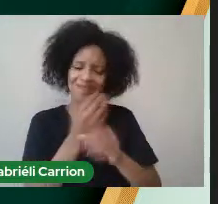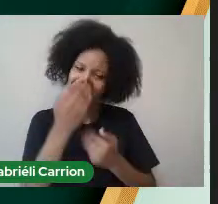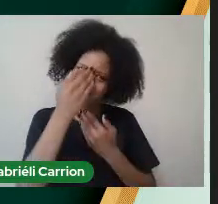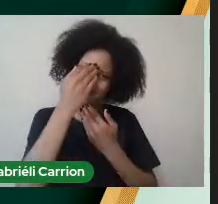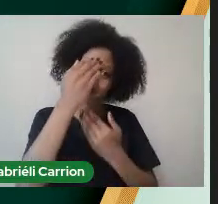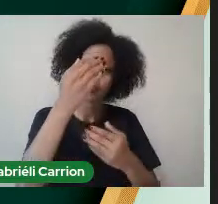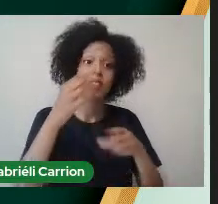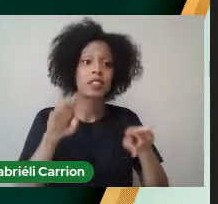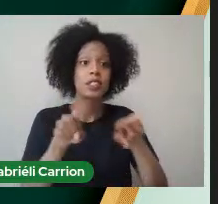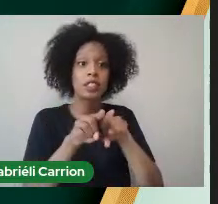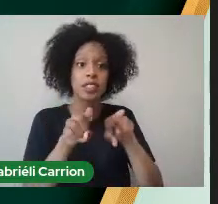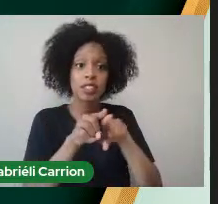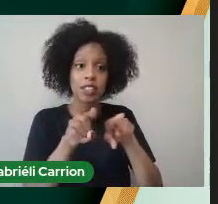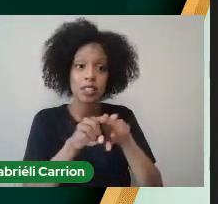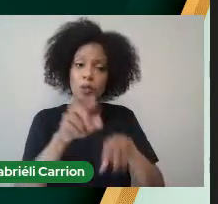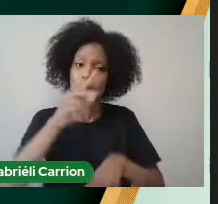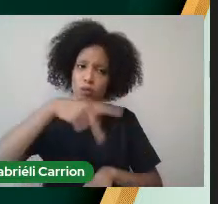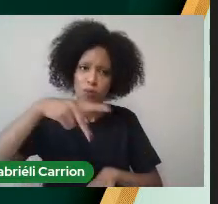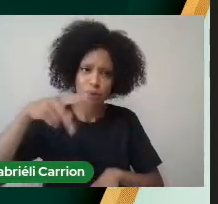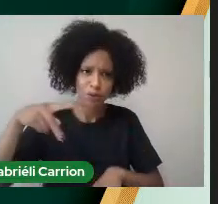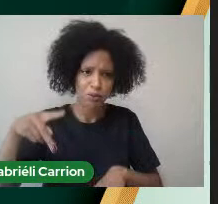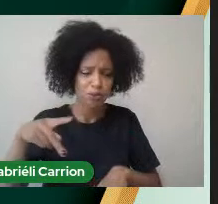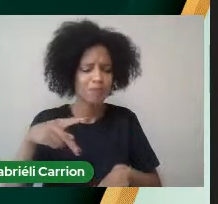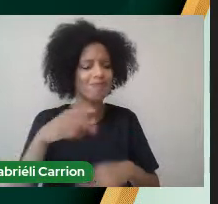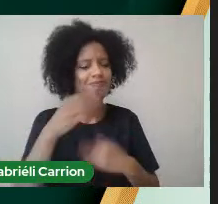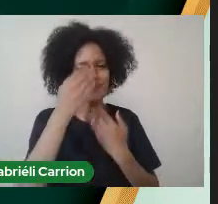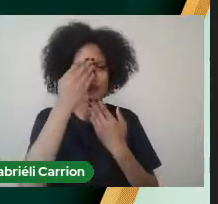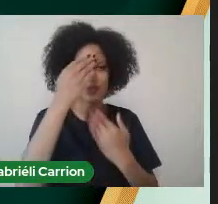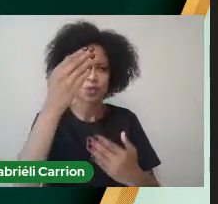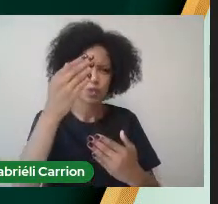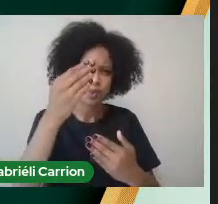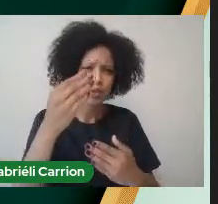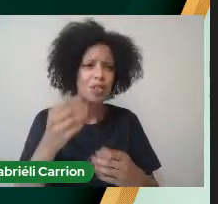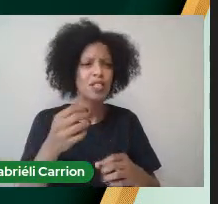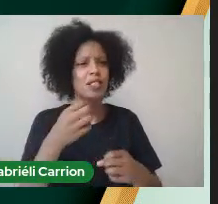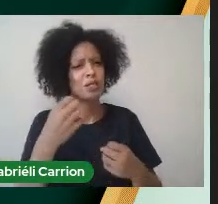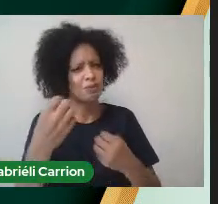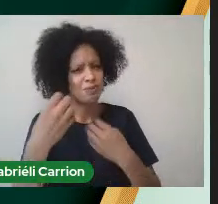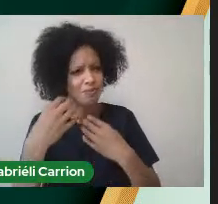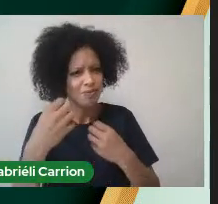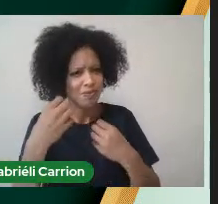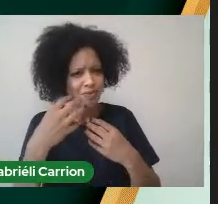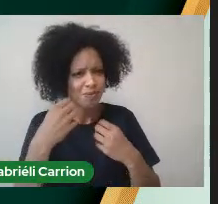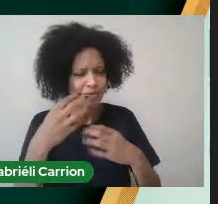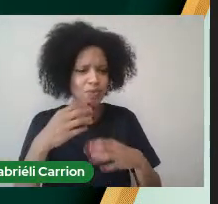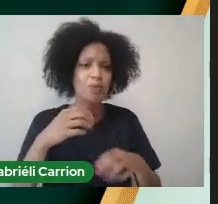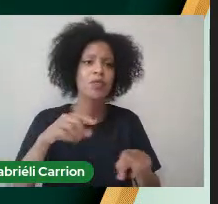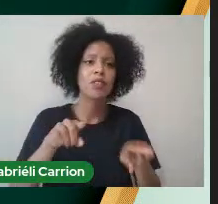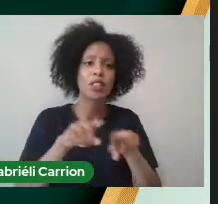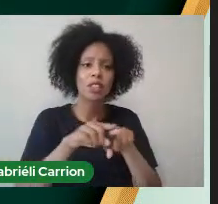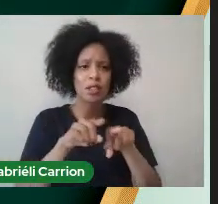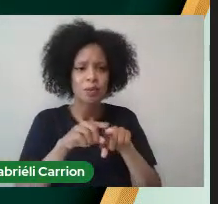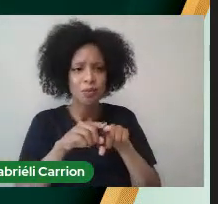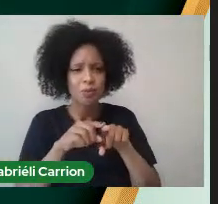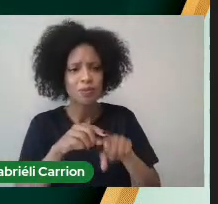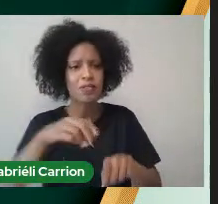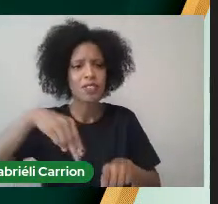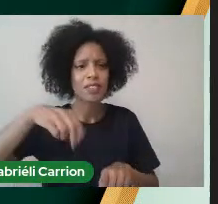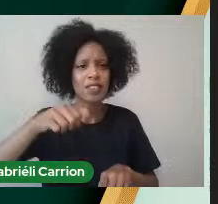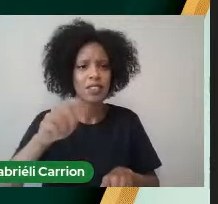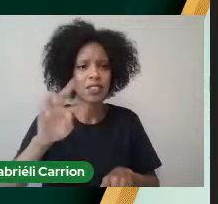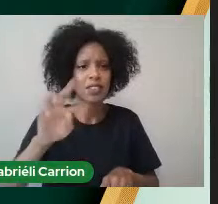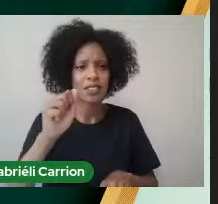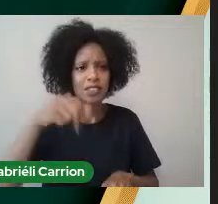Meus queridos Professores Tutores Meu orientador Natan Do PCC Agradeço Meus